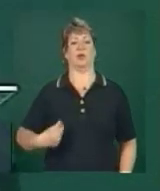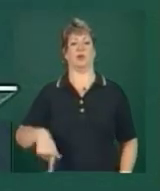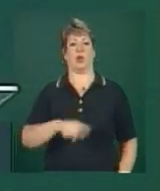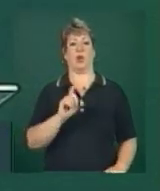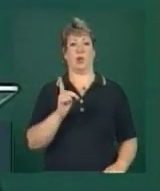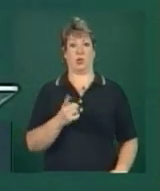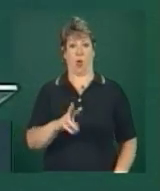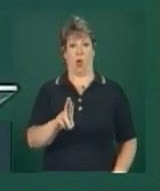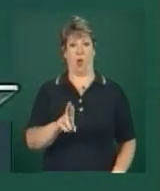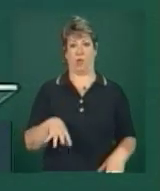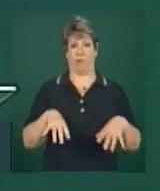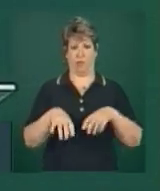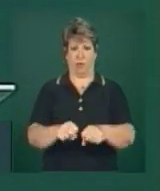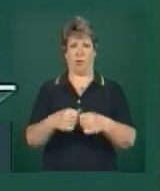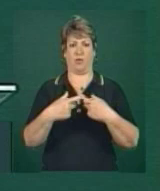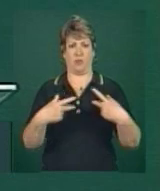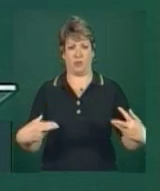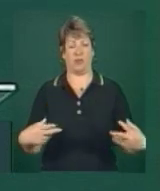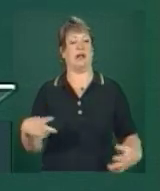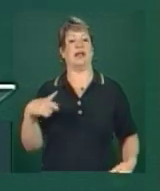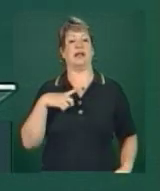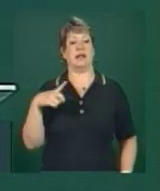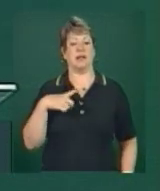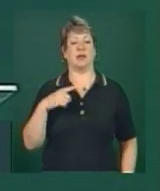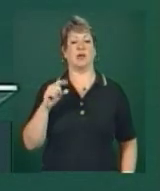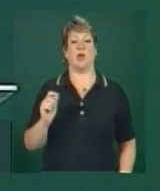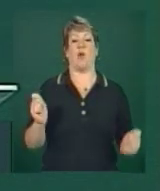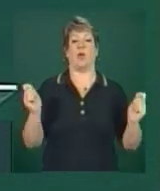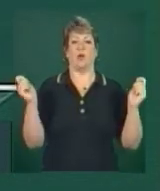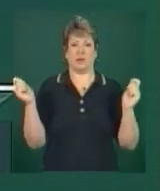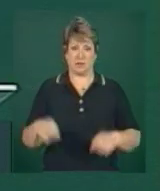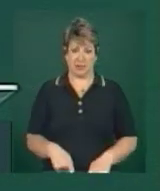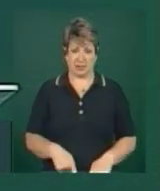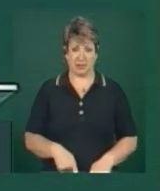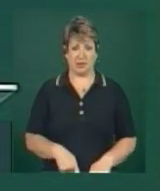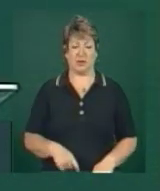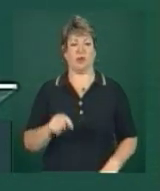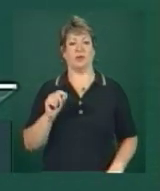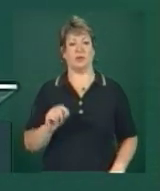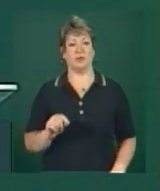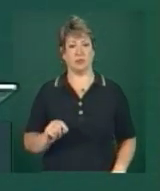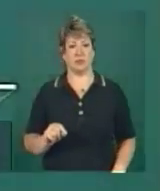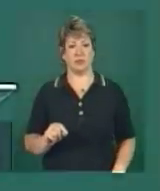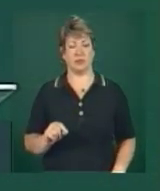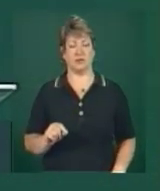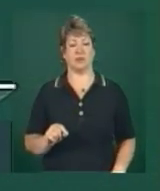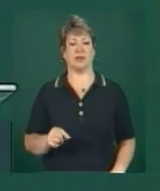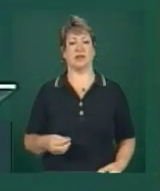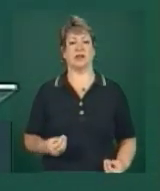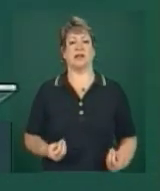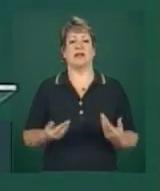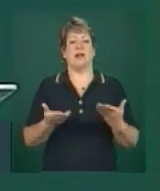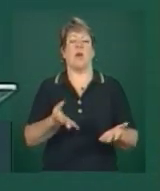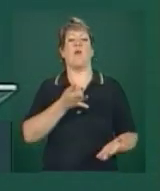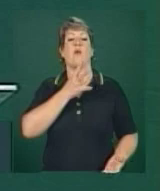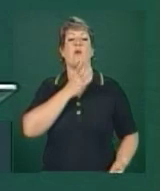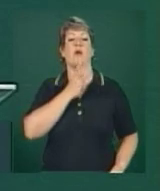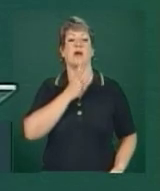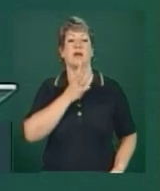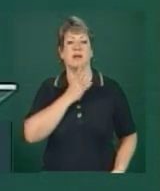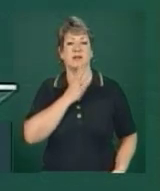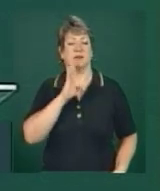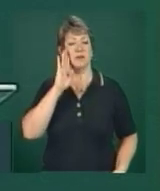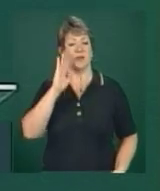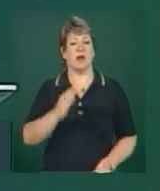doutores tendo condições de gerar conhecimento a